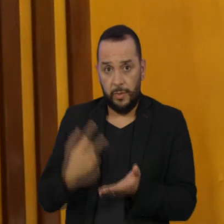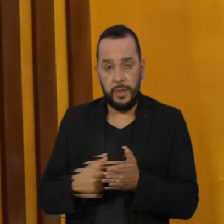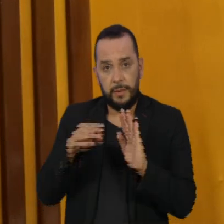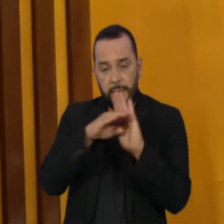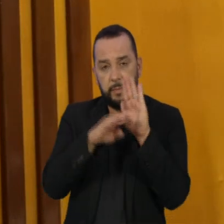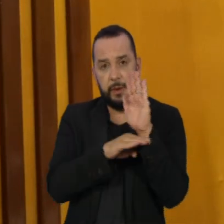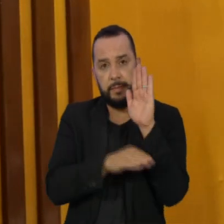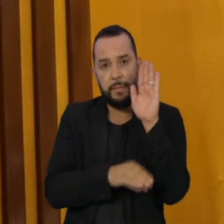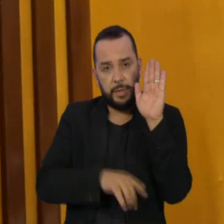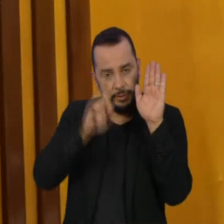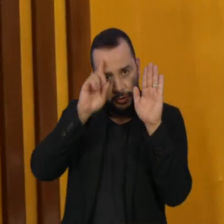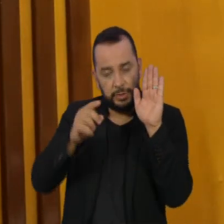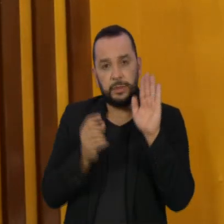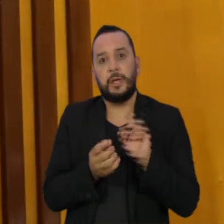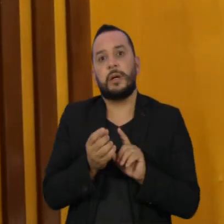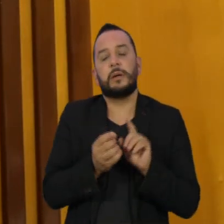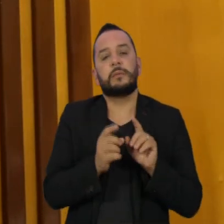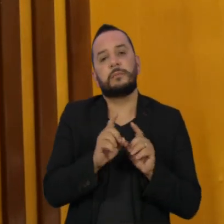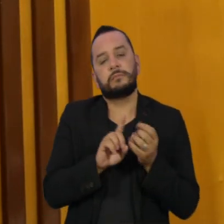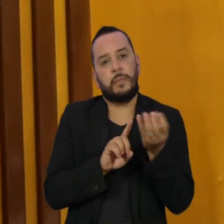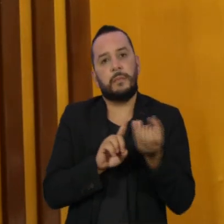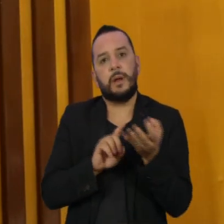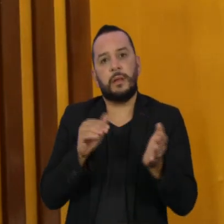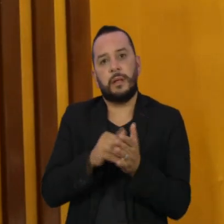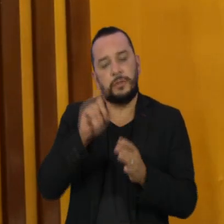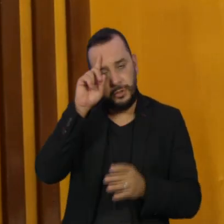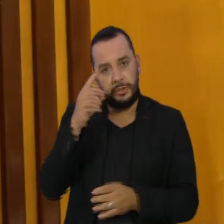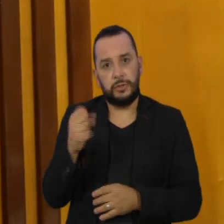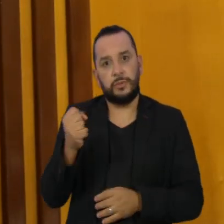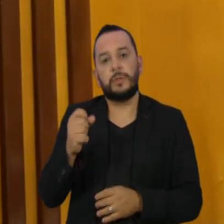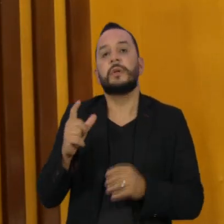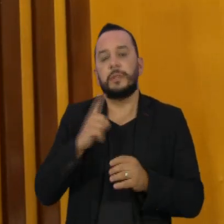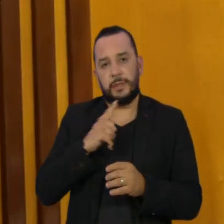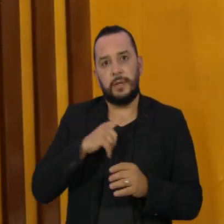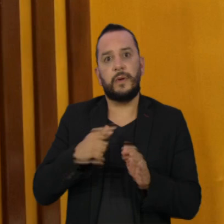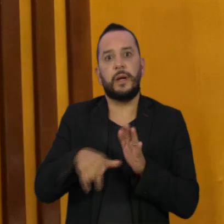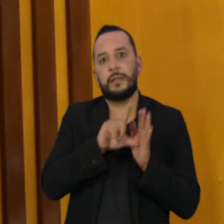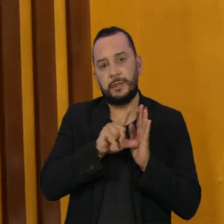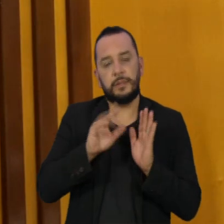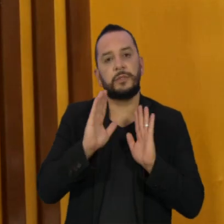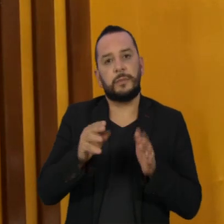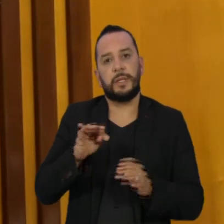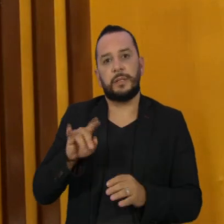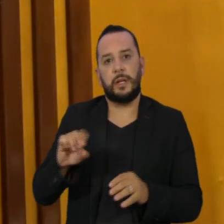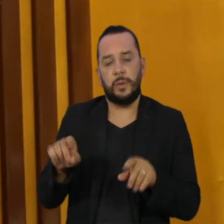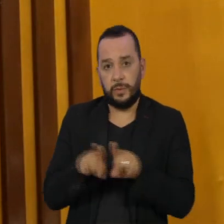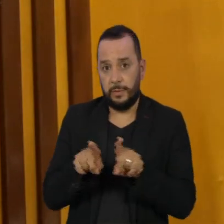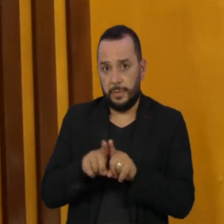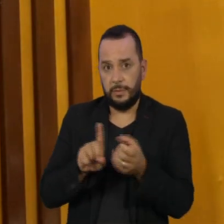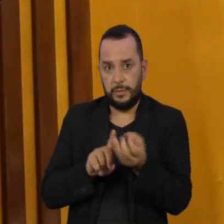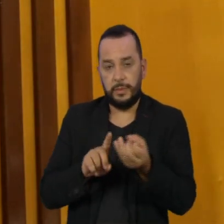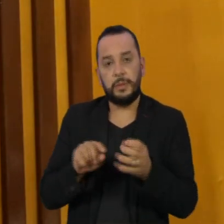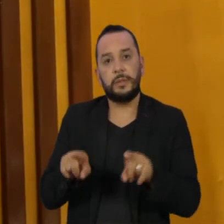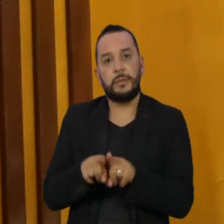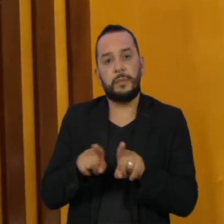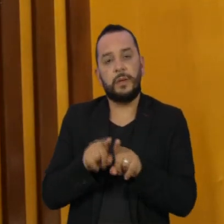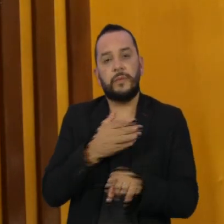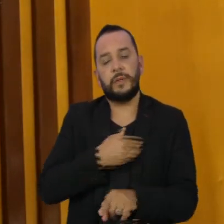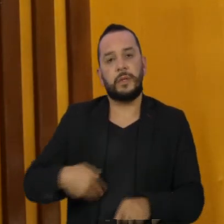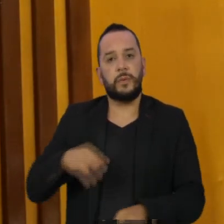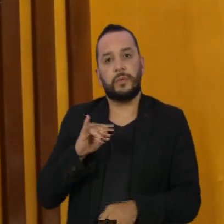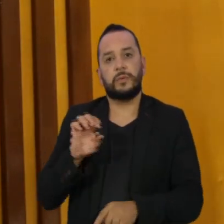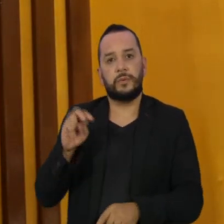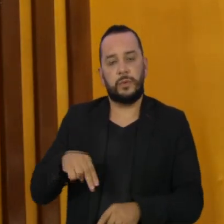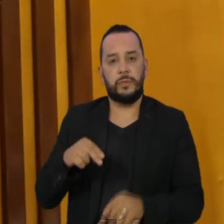dia 18. As datas sofreram alterações para adiantar os depoimentos de Marcelo Queiroga e do governador Wilson Lima. De